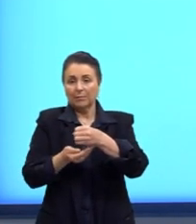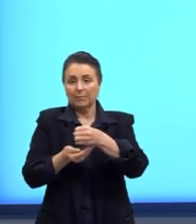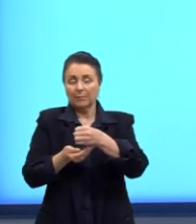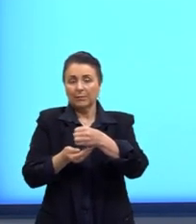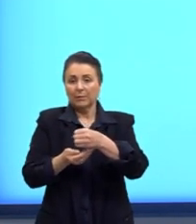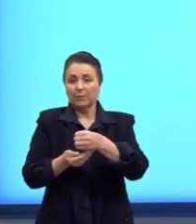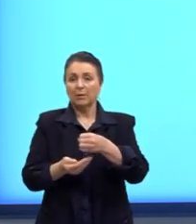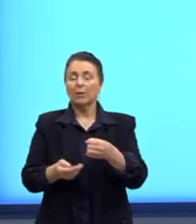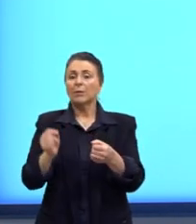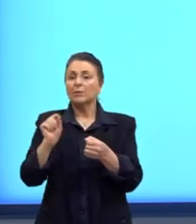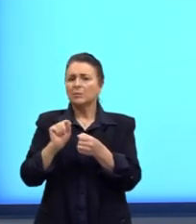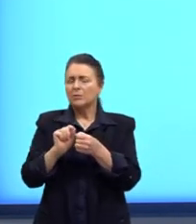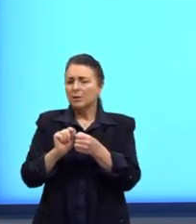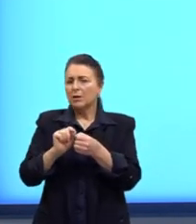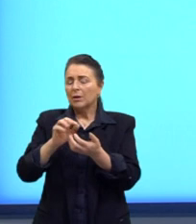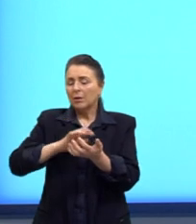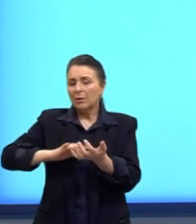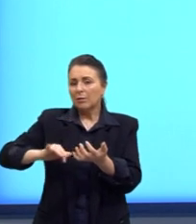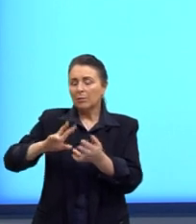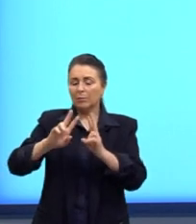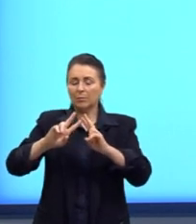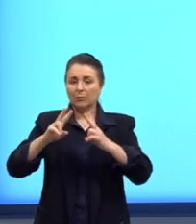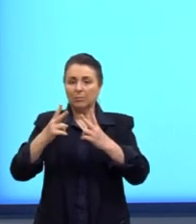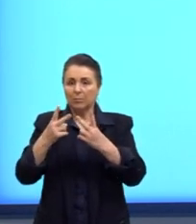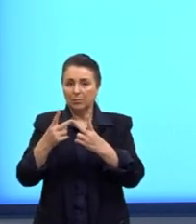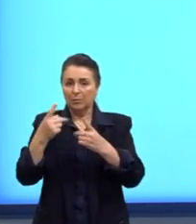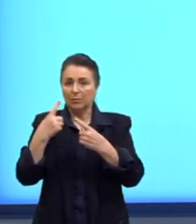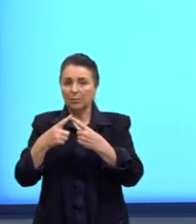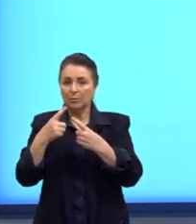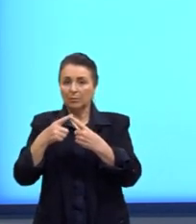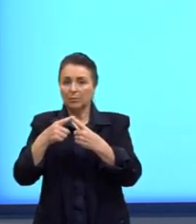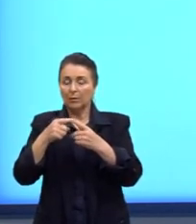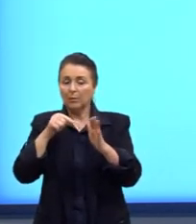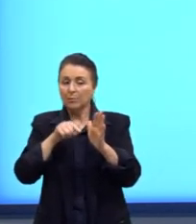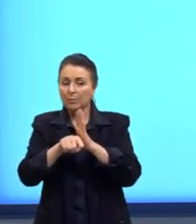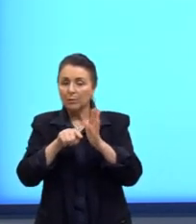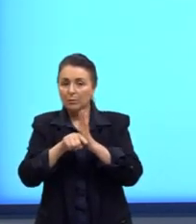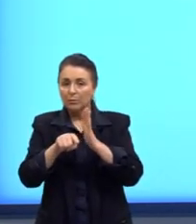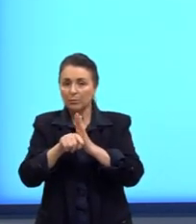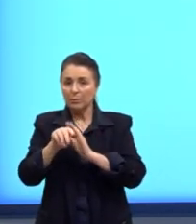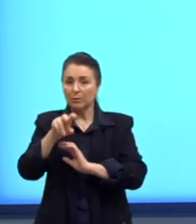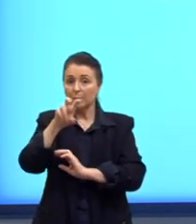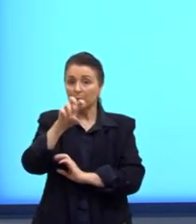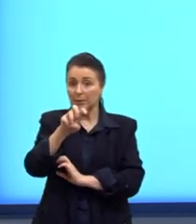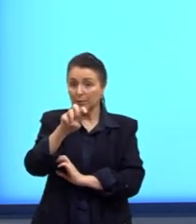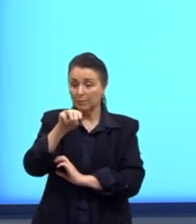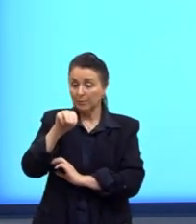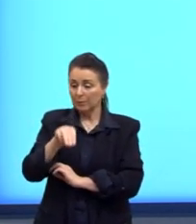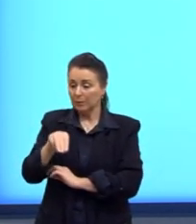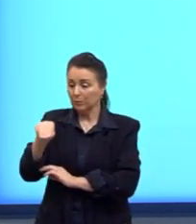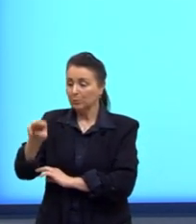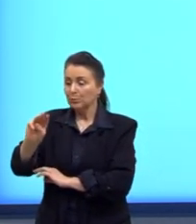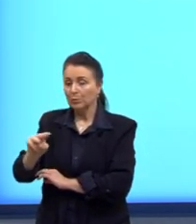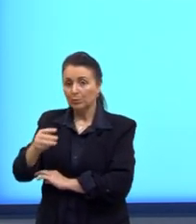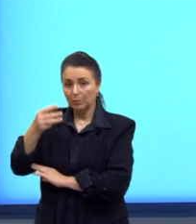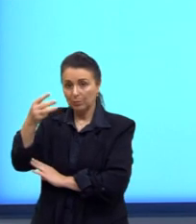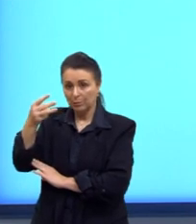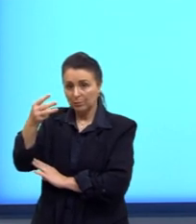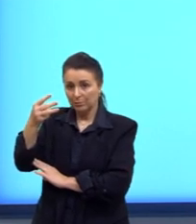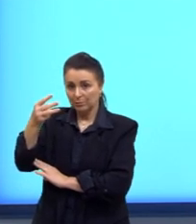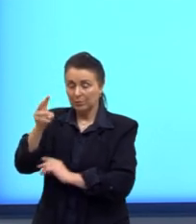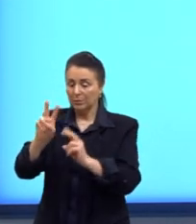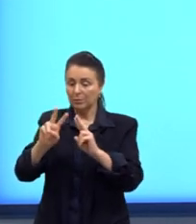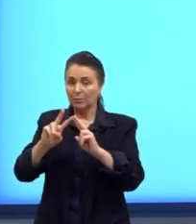Quando a gente fala em calcular o volume, porque a questão ela quer milímetros cúbicos, né? Então nós sabemos que seria o volume,